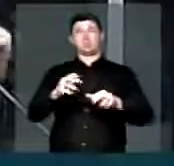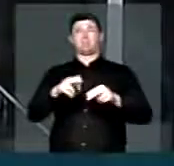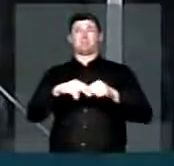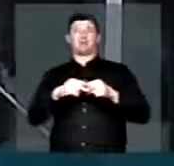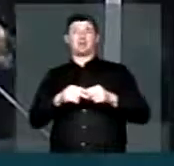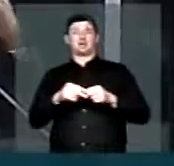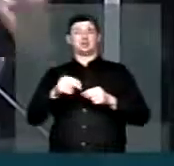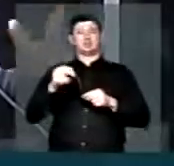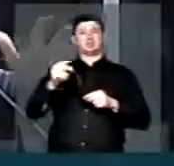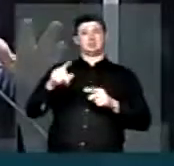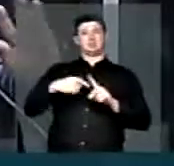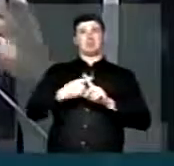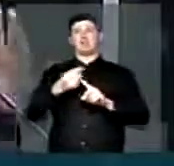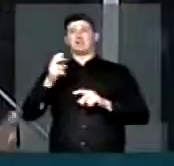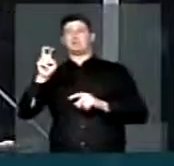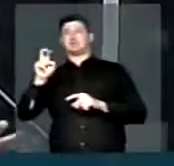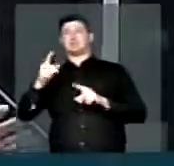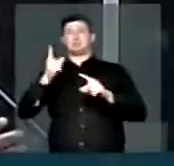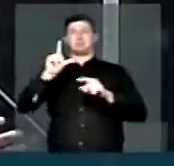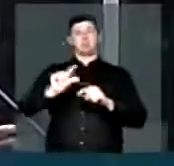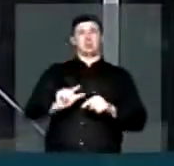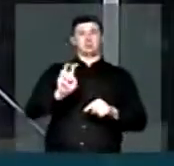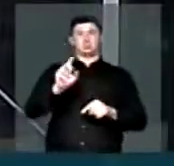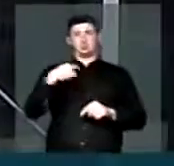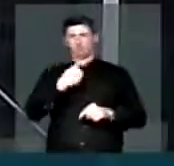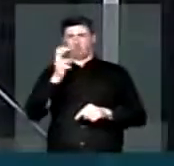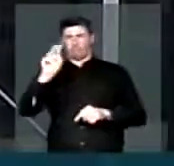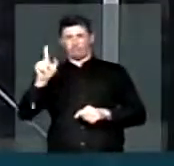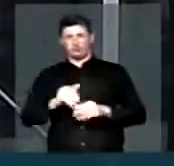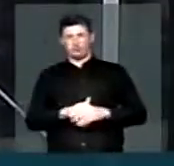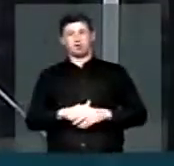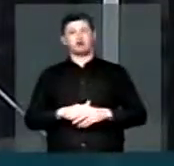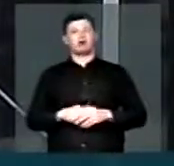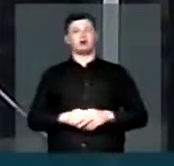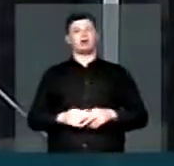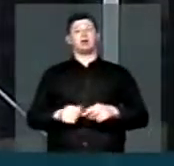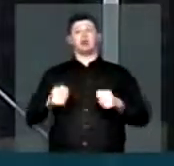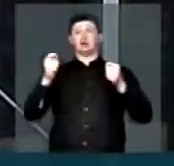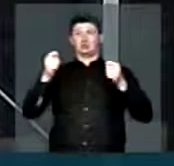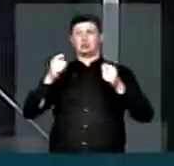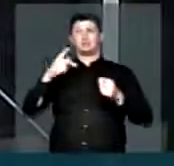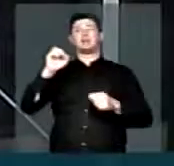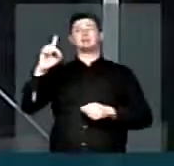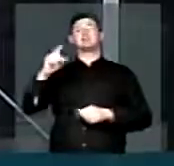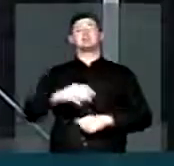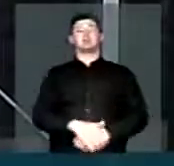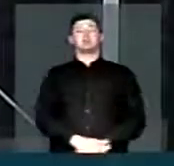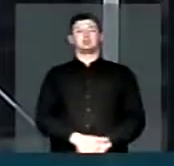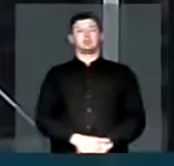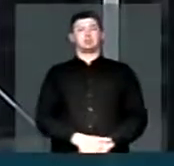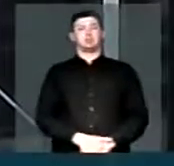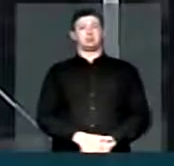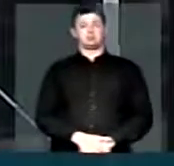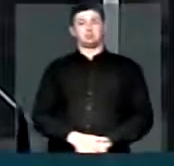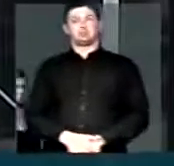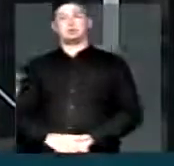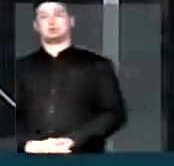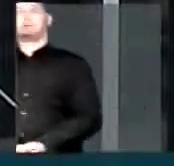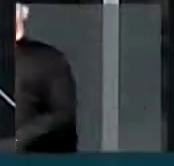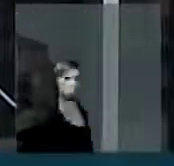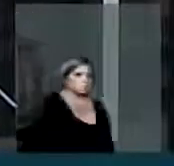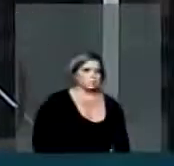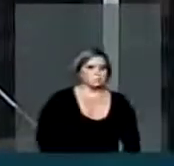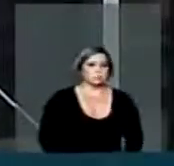causa de cinco mais ou cinco menos que nós não vamos votar. Podem contar com o PSD, podem contar com essa casa,